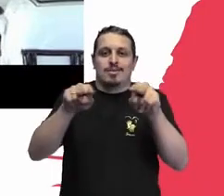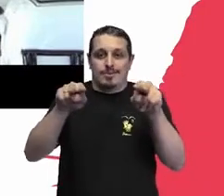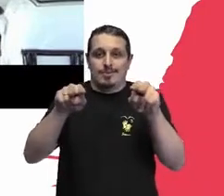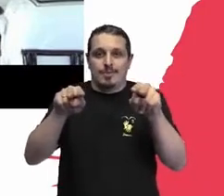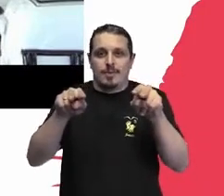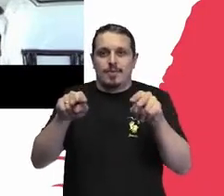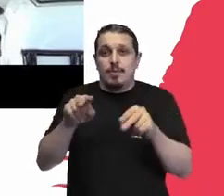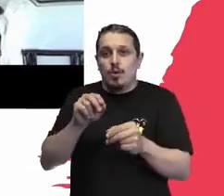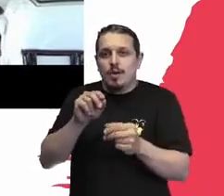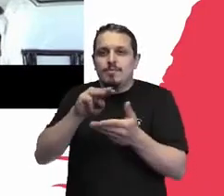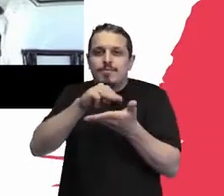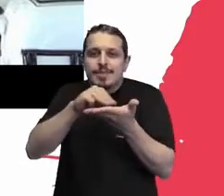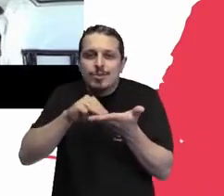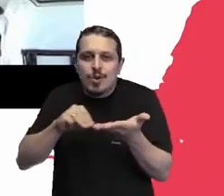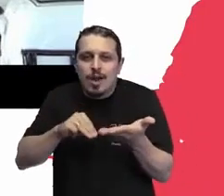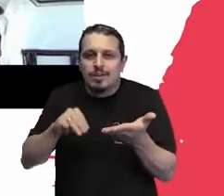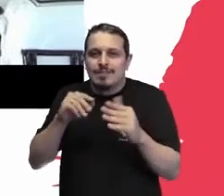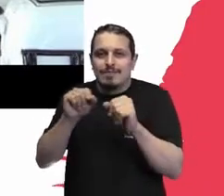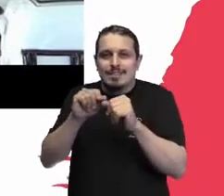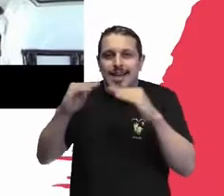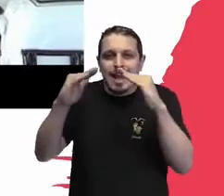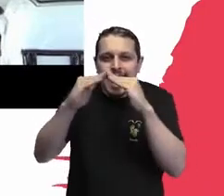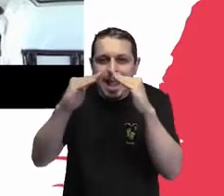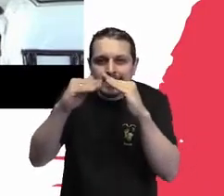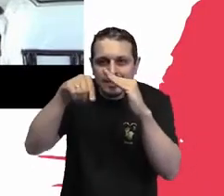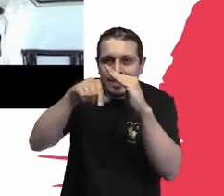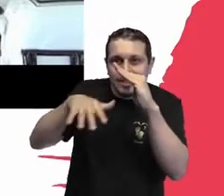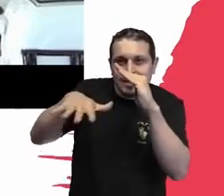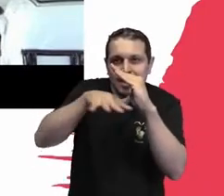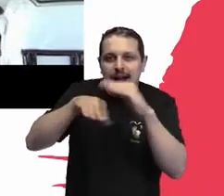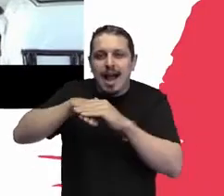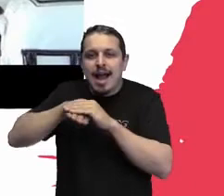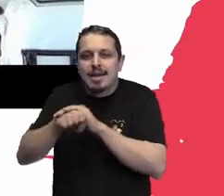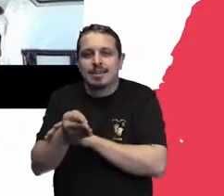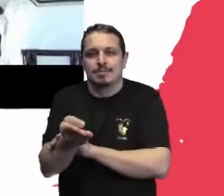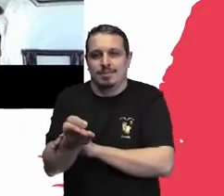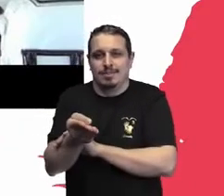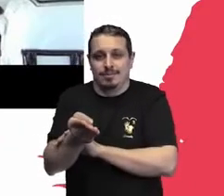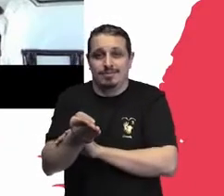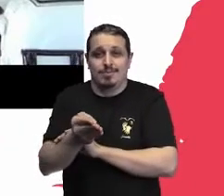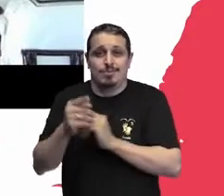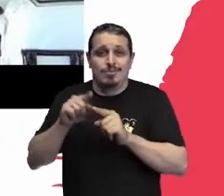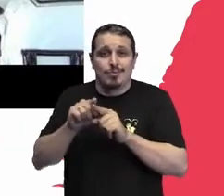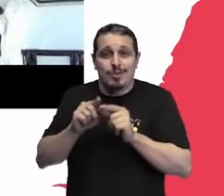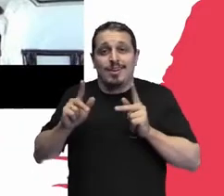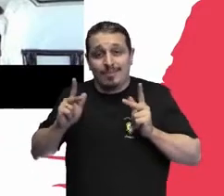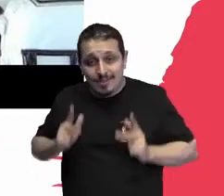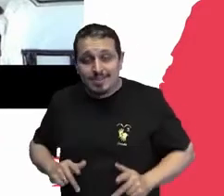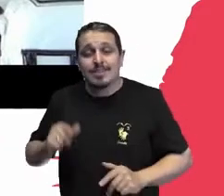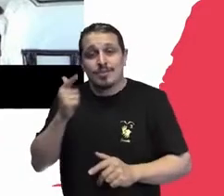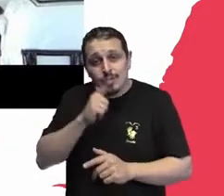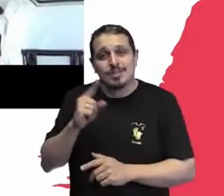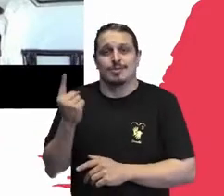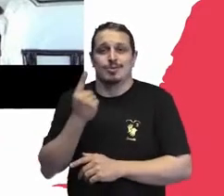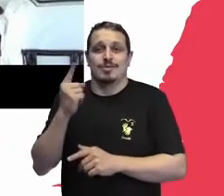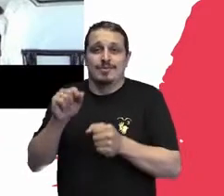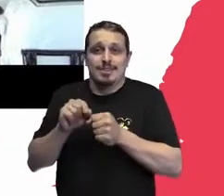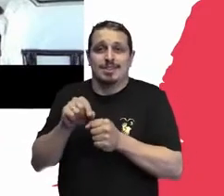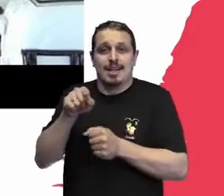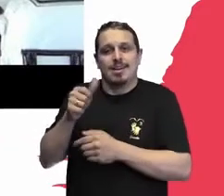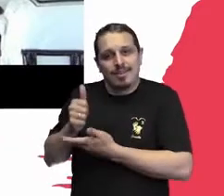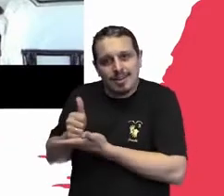de moradia independente do Instituto ZOTNG, é essa pessoa vá se emancipando. O agente de apoio vai lá para